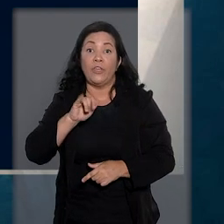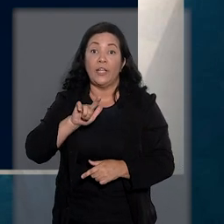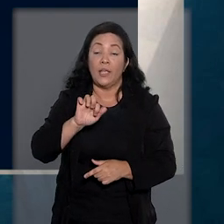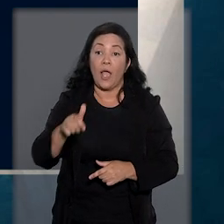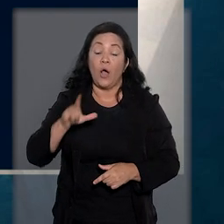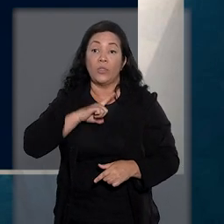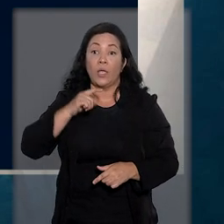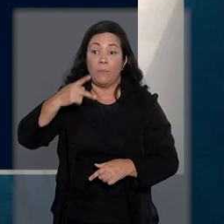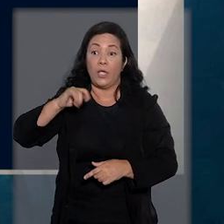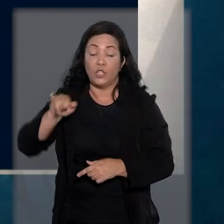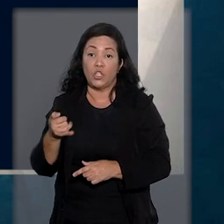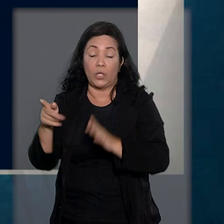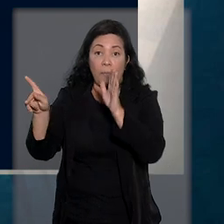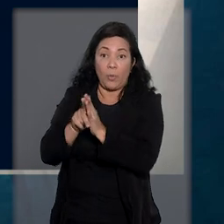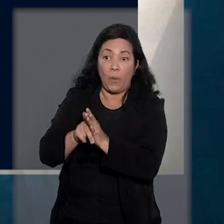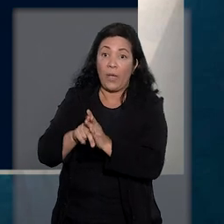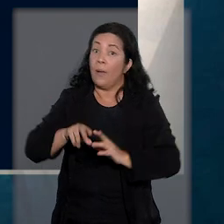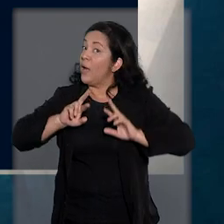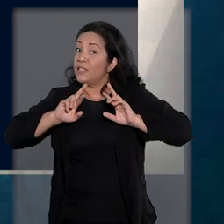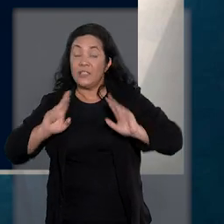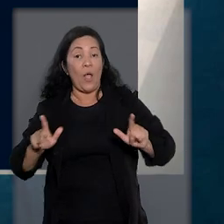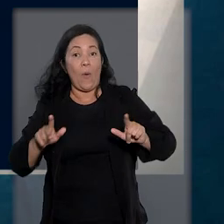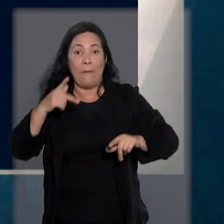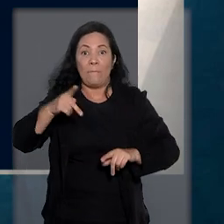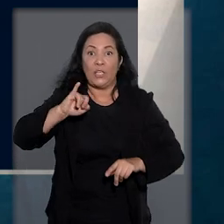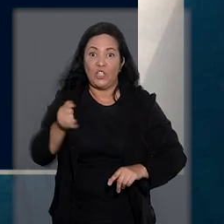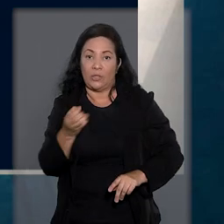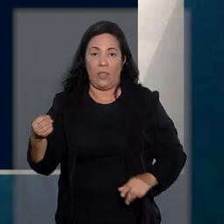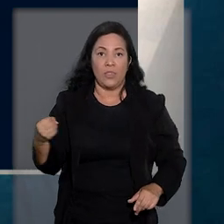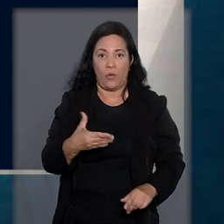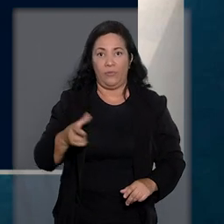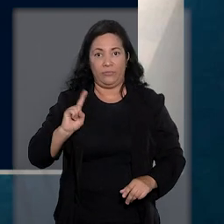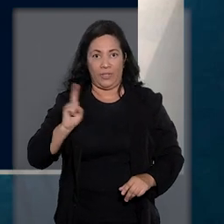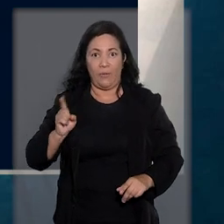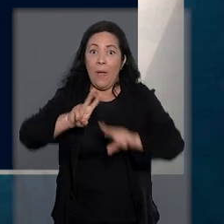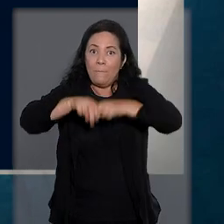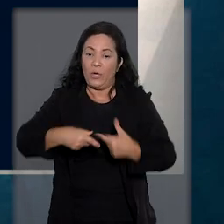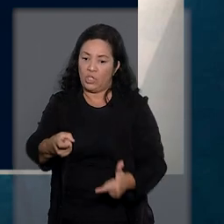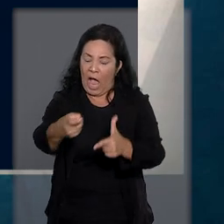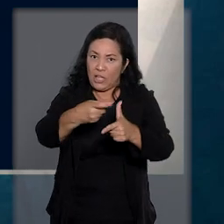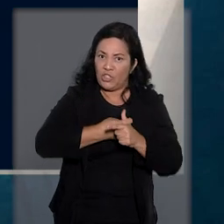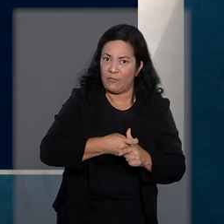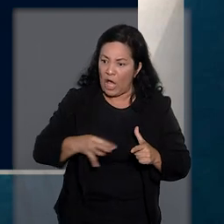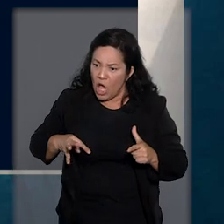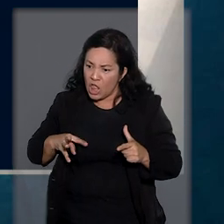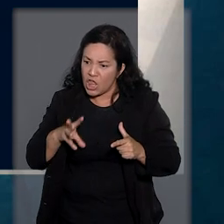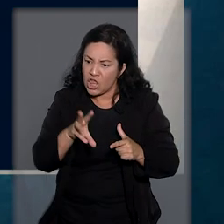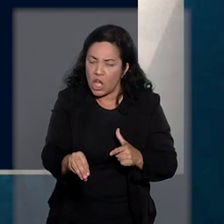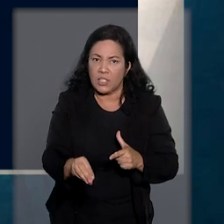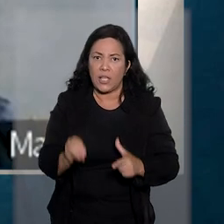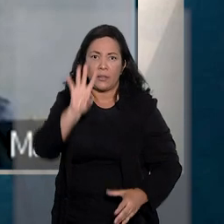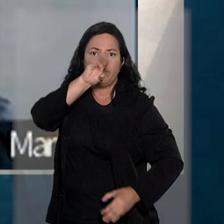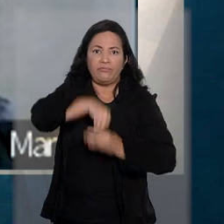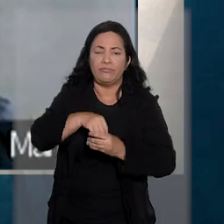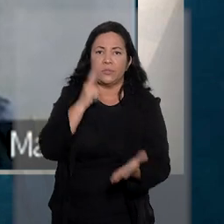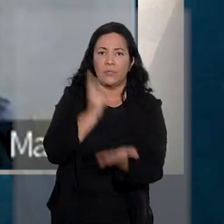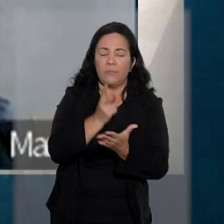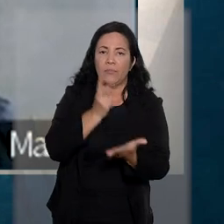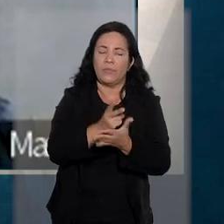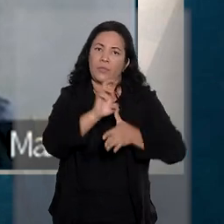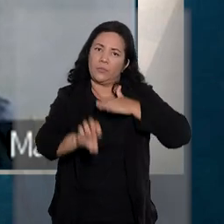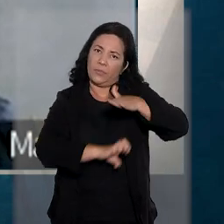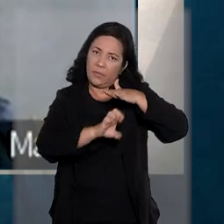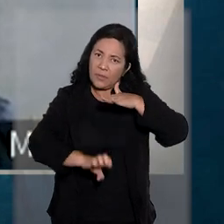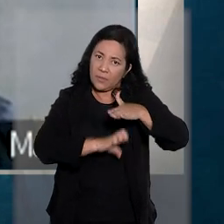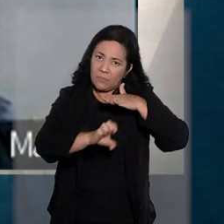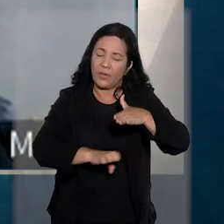próprio, não configura nova pessoa jurídica, razão pela qual as dívidas relacionadas a fatos geradores atribuídos